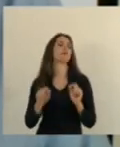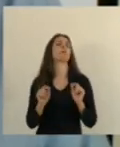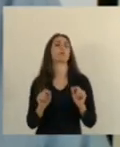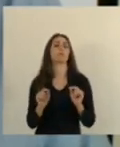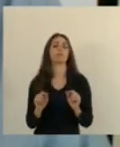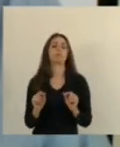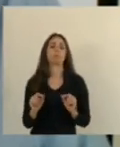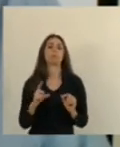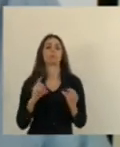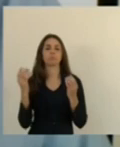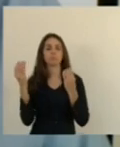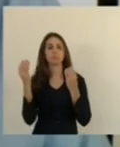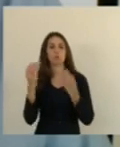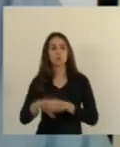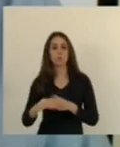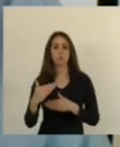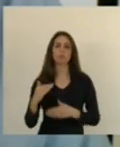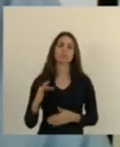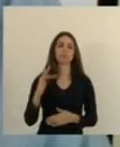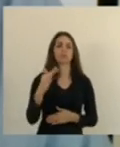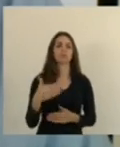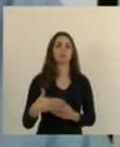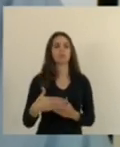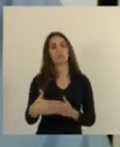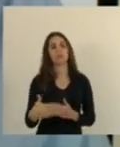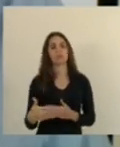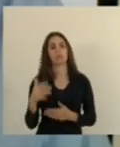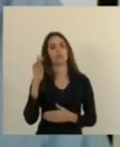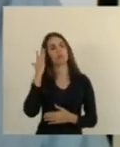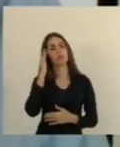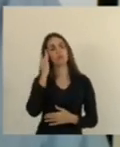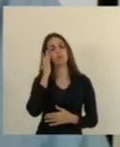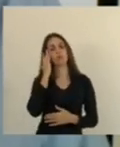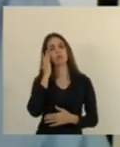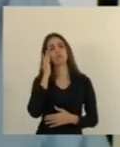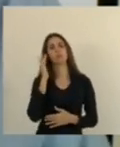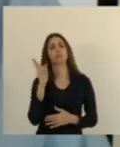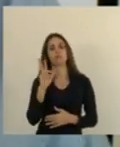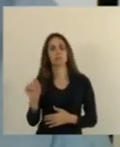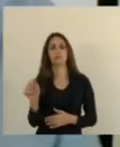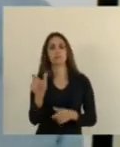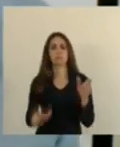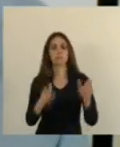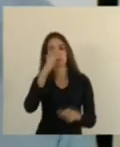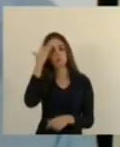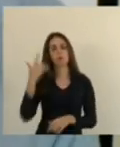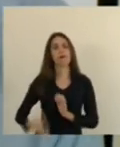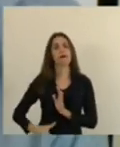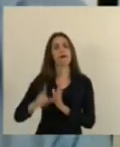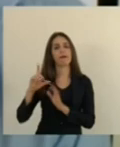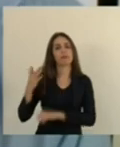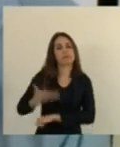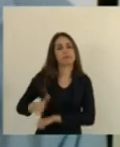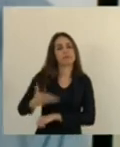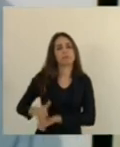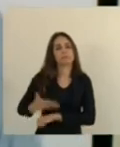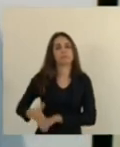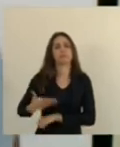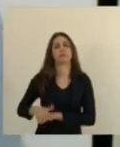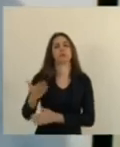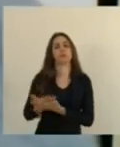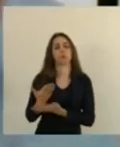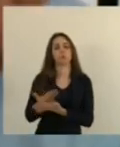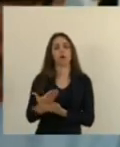o concurso público acredito eu que tem aí um público que realmente quer se preparar para esses concursos através